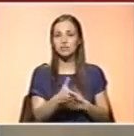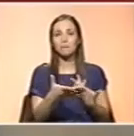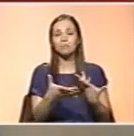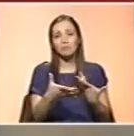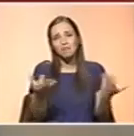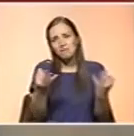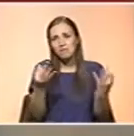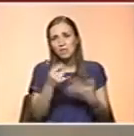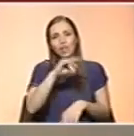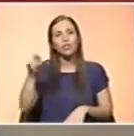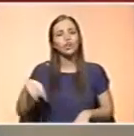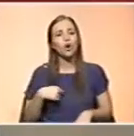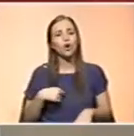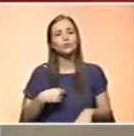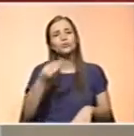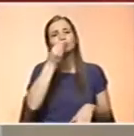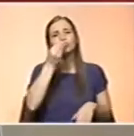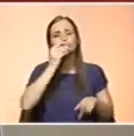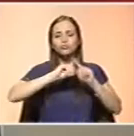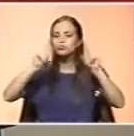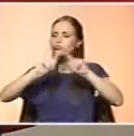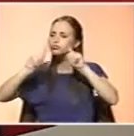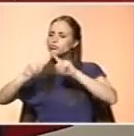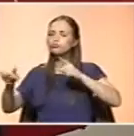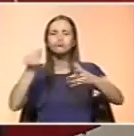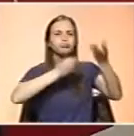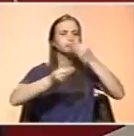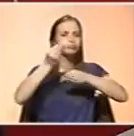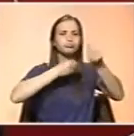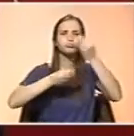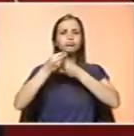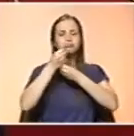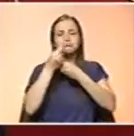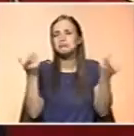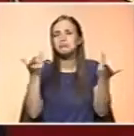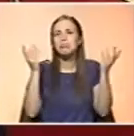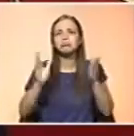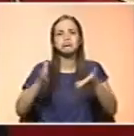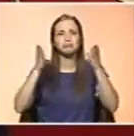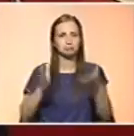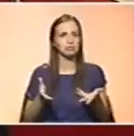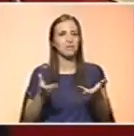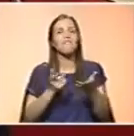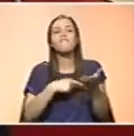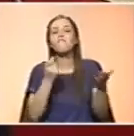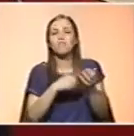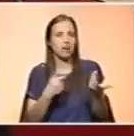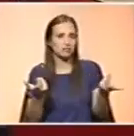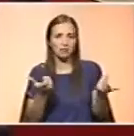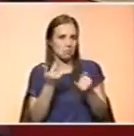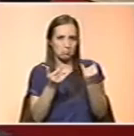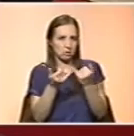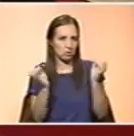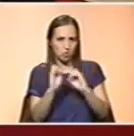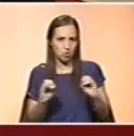nós podemos, na tal diversificação cuidada do plano alimentar, ultrapassar. Não há risco de carência em vitamina A na população